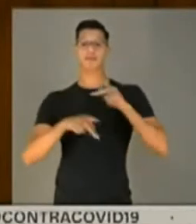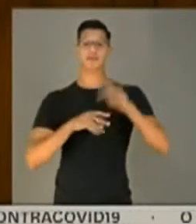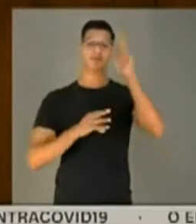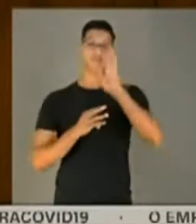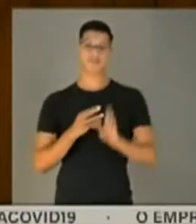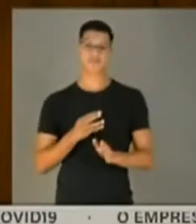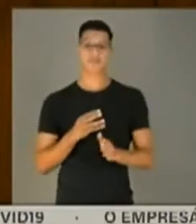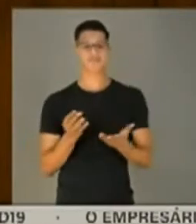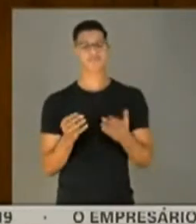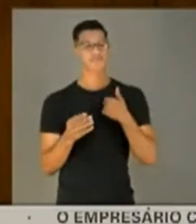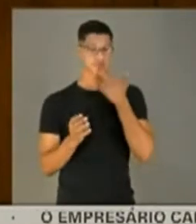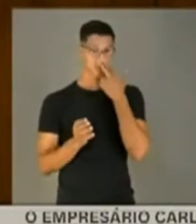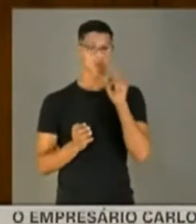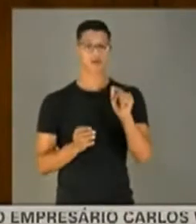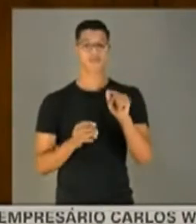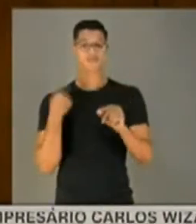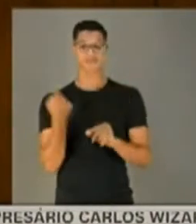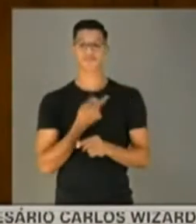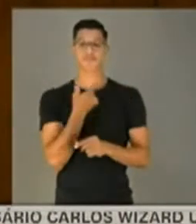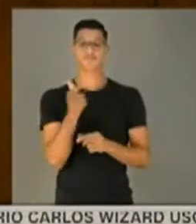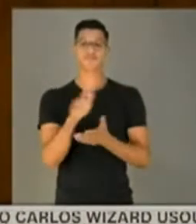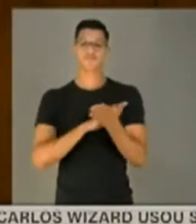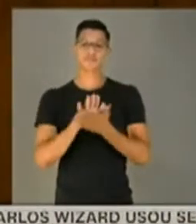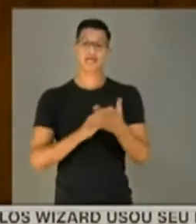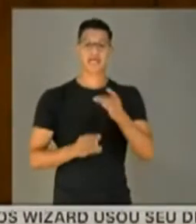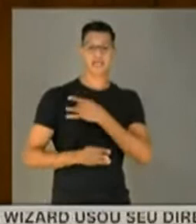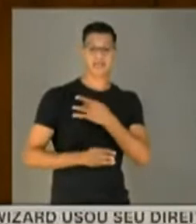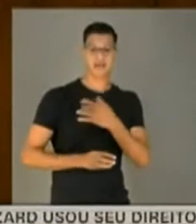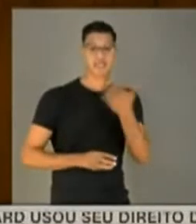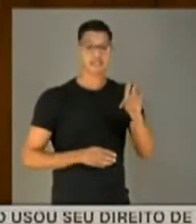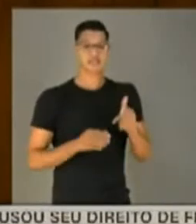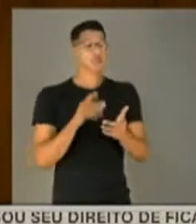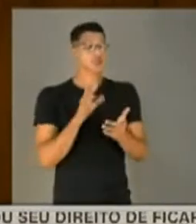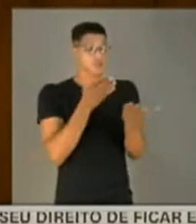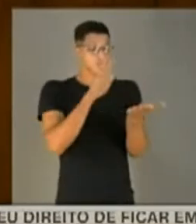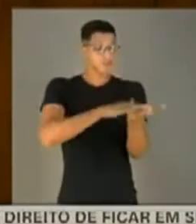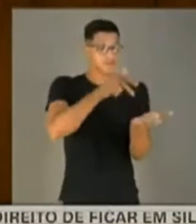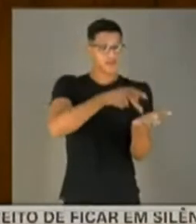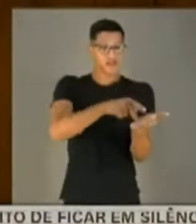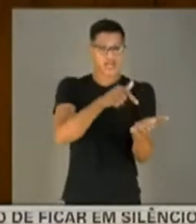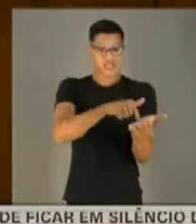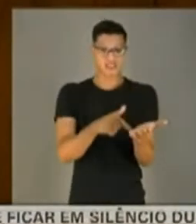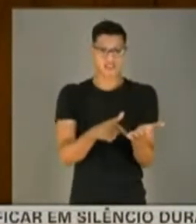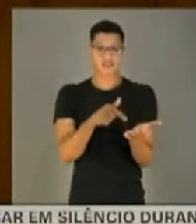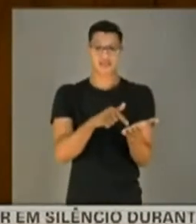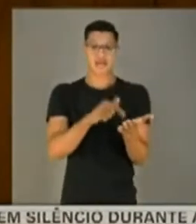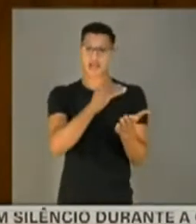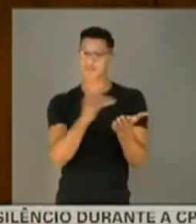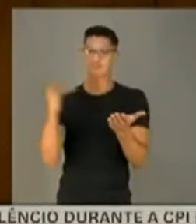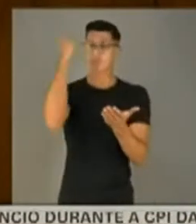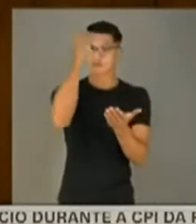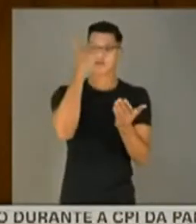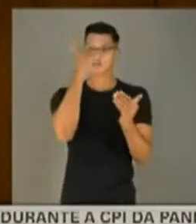brasileira? Então, eu acho que quando a gente não tem nada a temer, quando a gente está com a verdade, essa verdade, ela se sobrepõe.